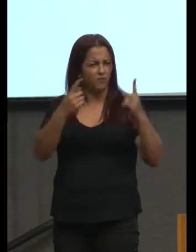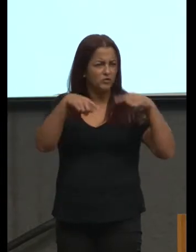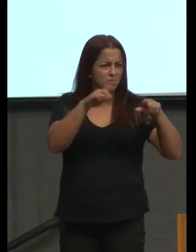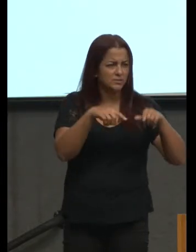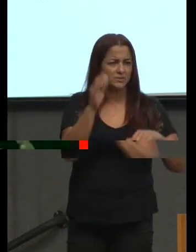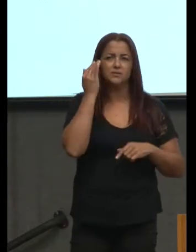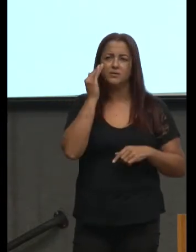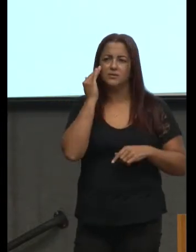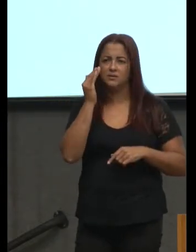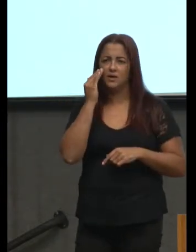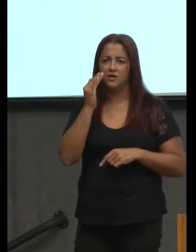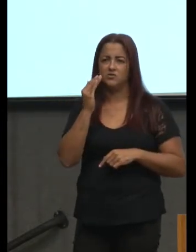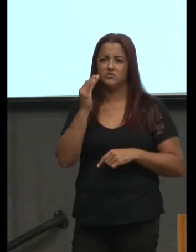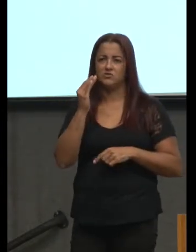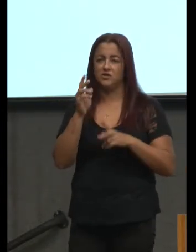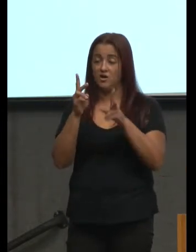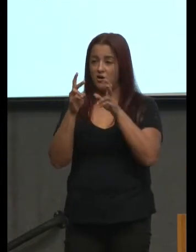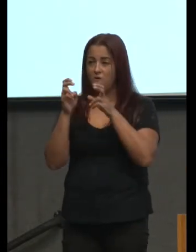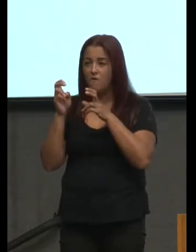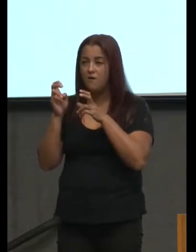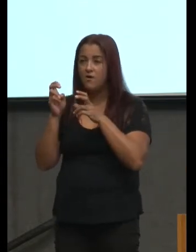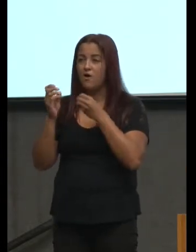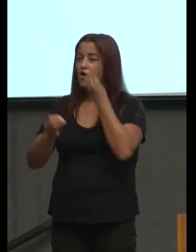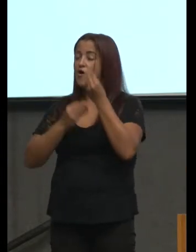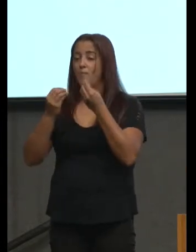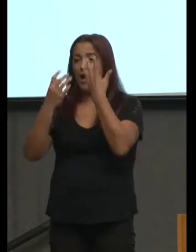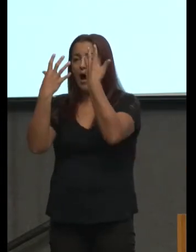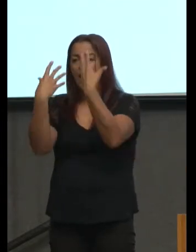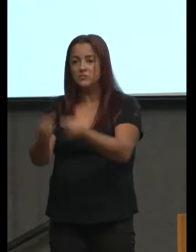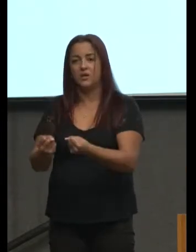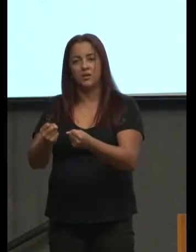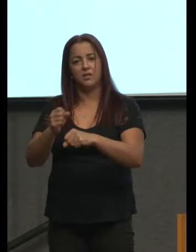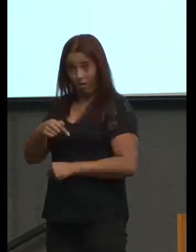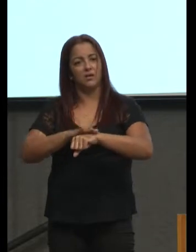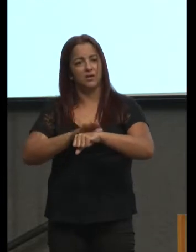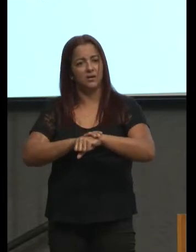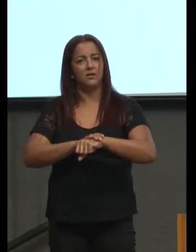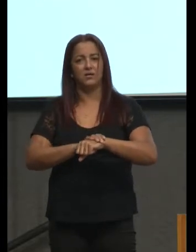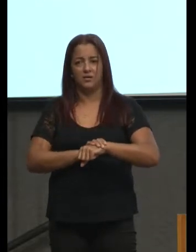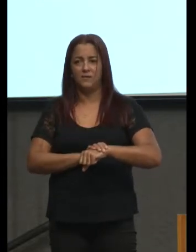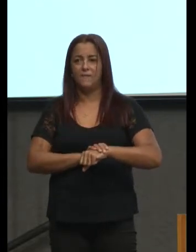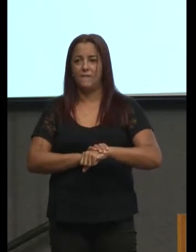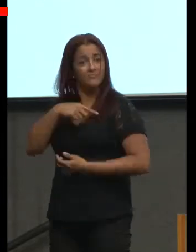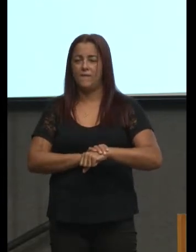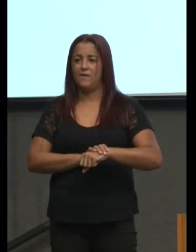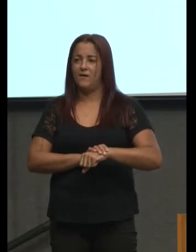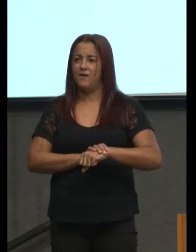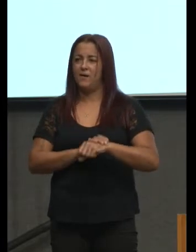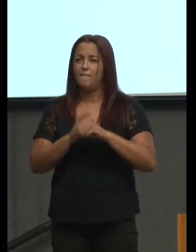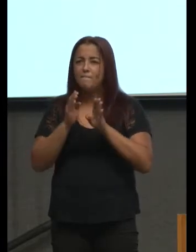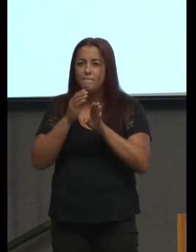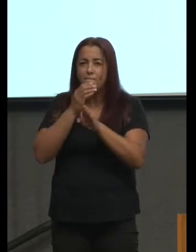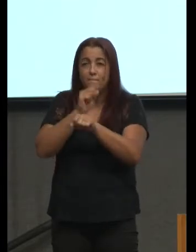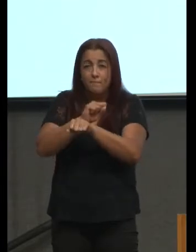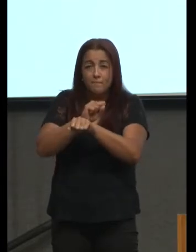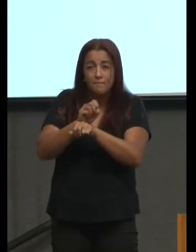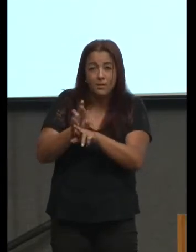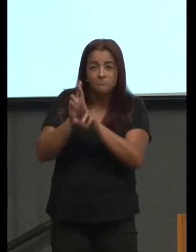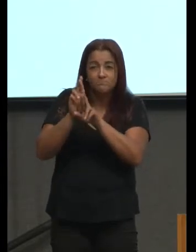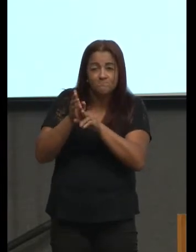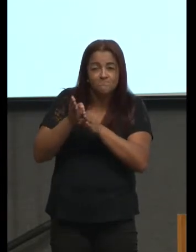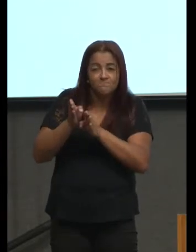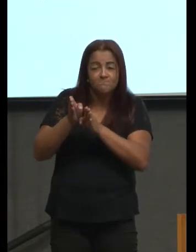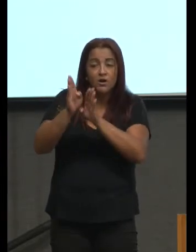aceita ver perspectivas perspectivas que muitas vezes são de